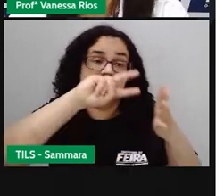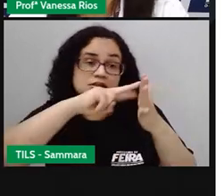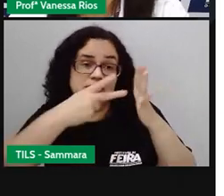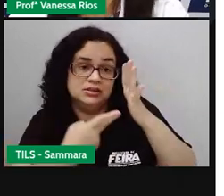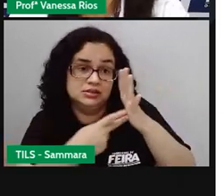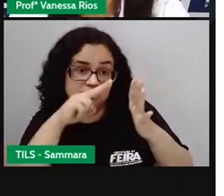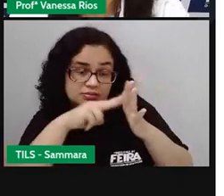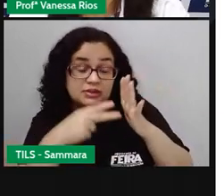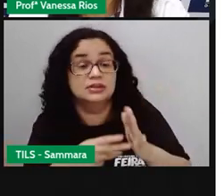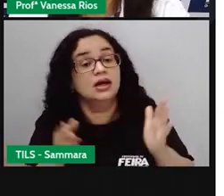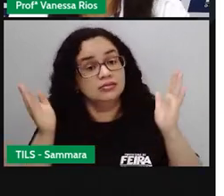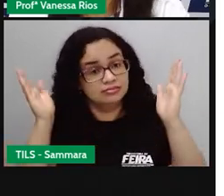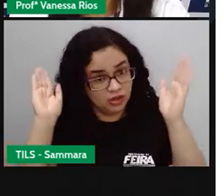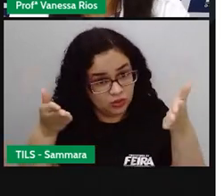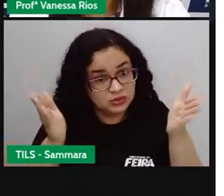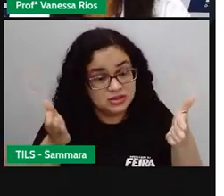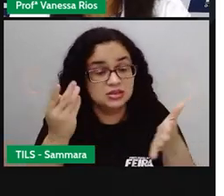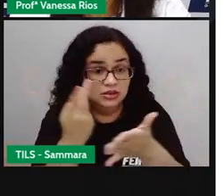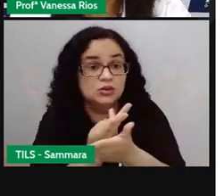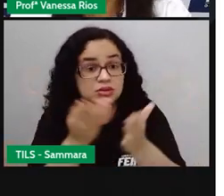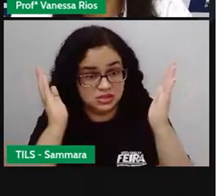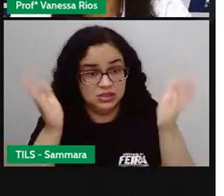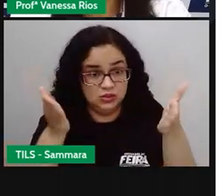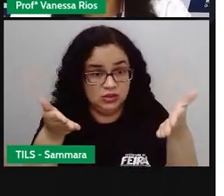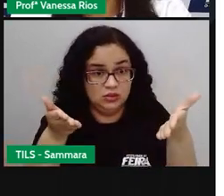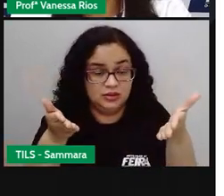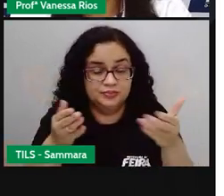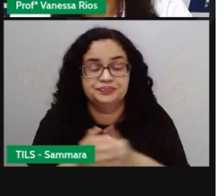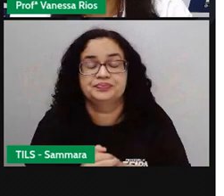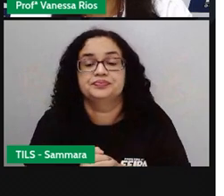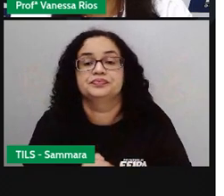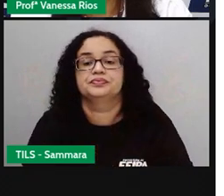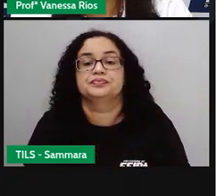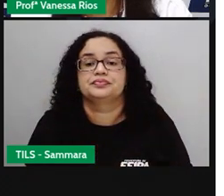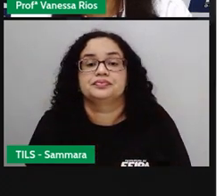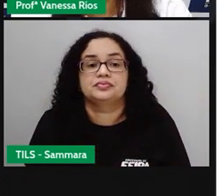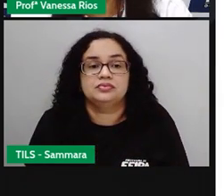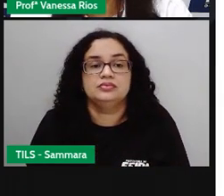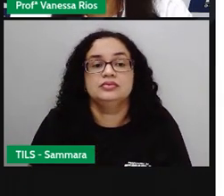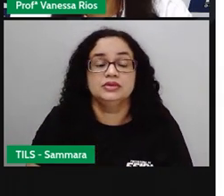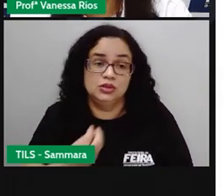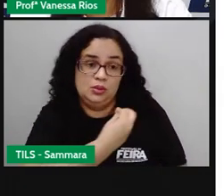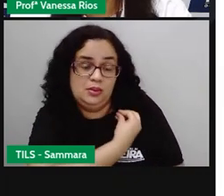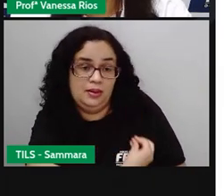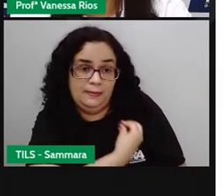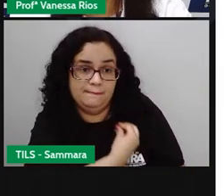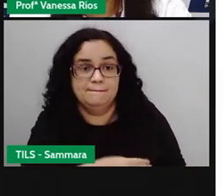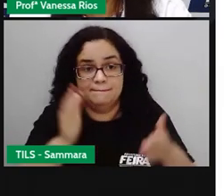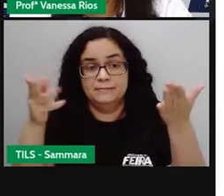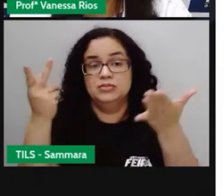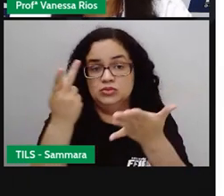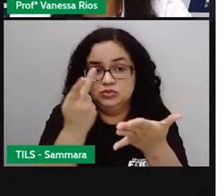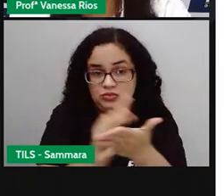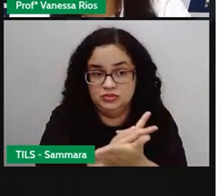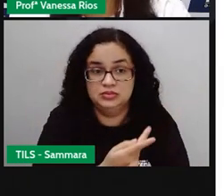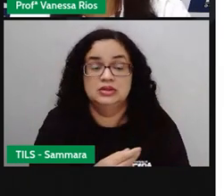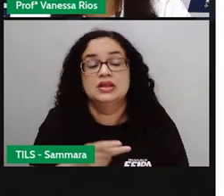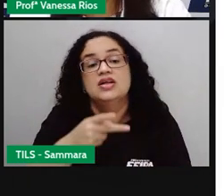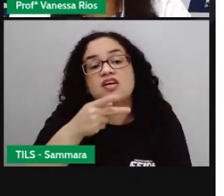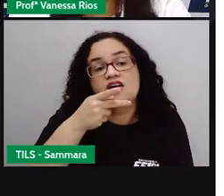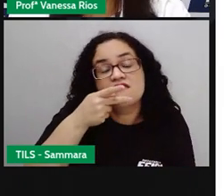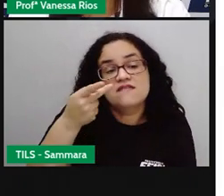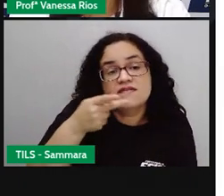significando algo que está acontecendo no momento, né? Que está ali no presente, está acontecendo no momento da